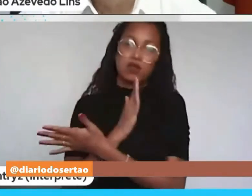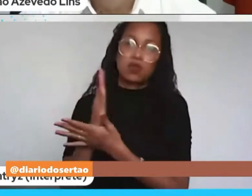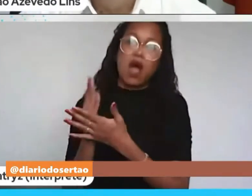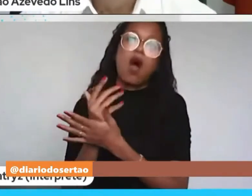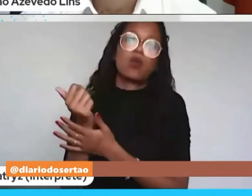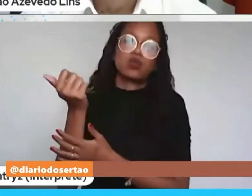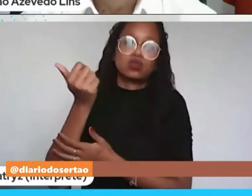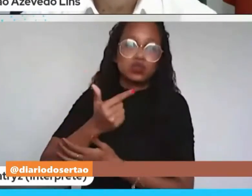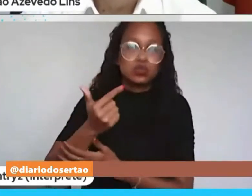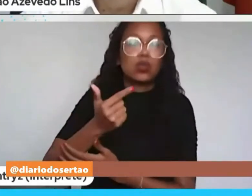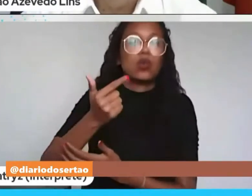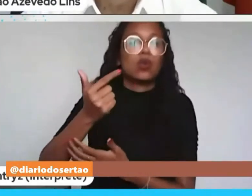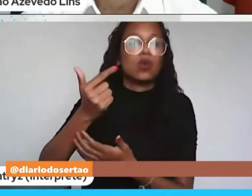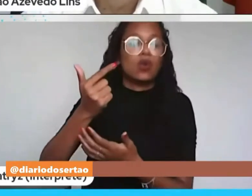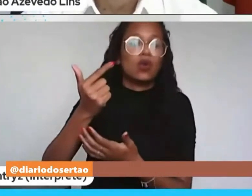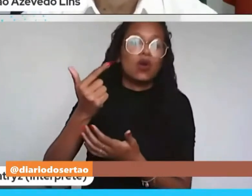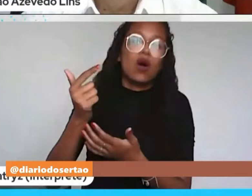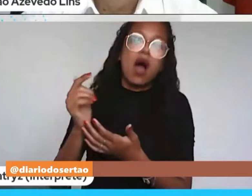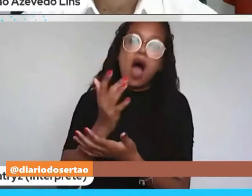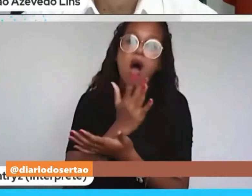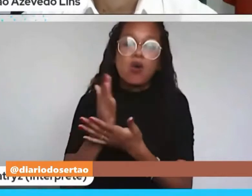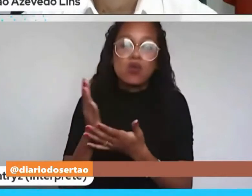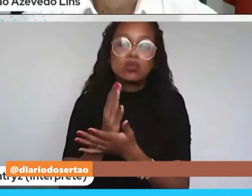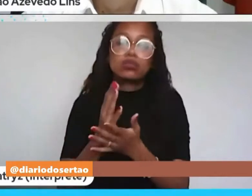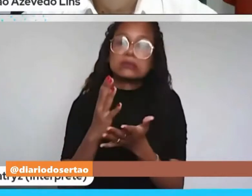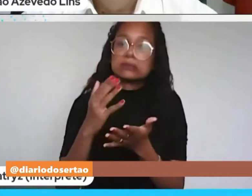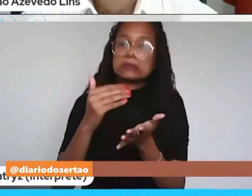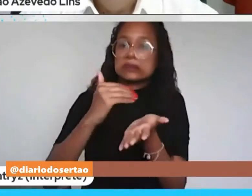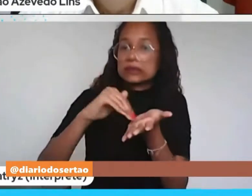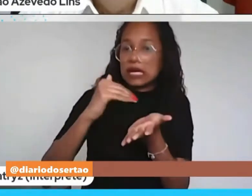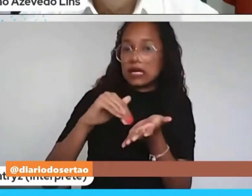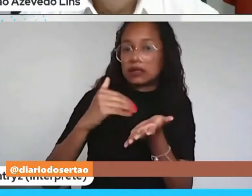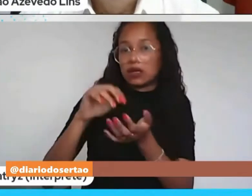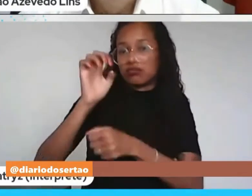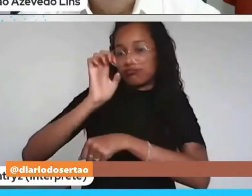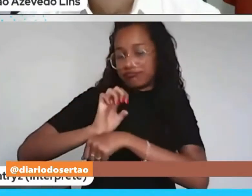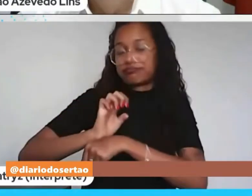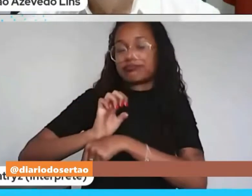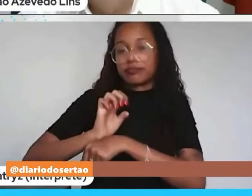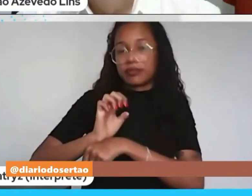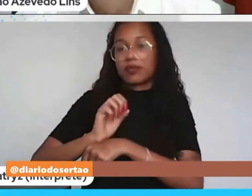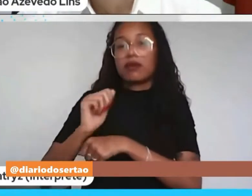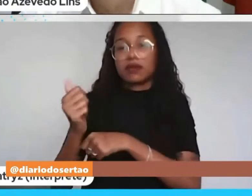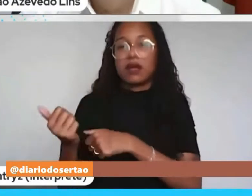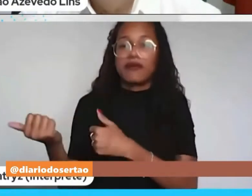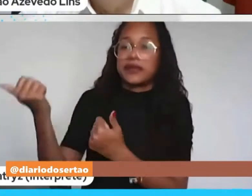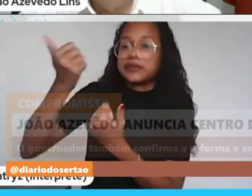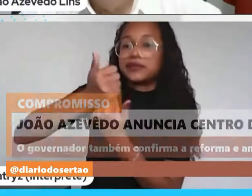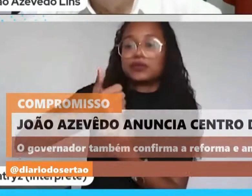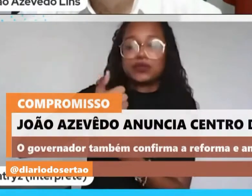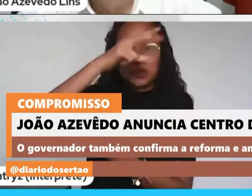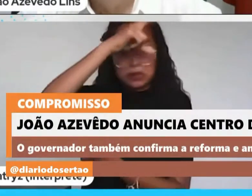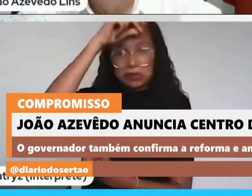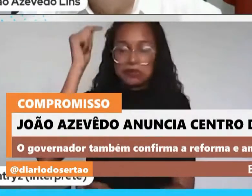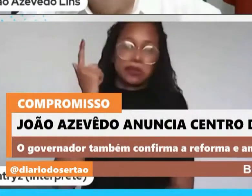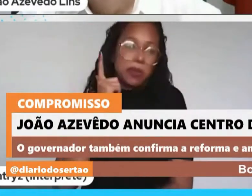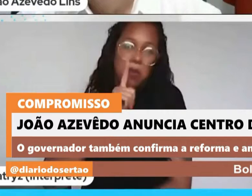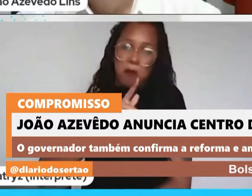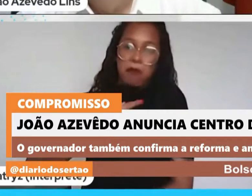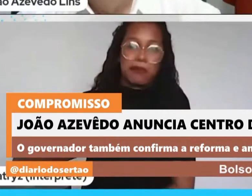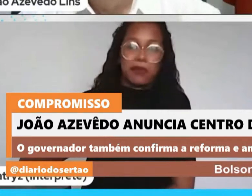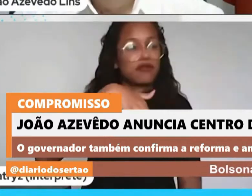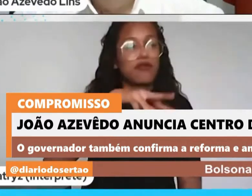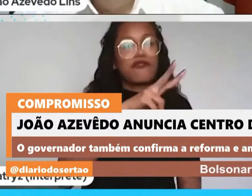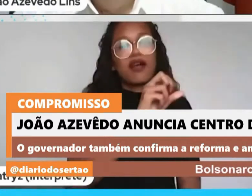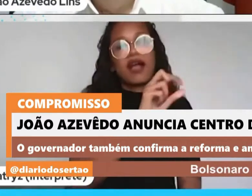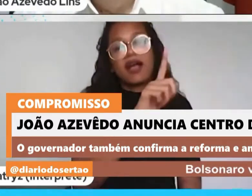Distrital de Itaporanga. É o que garante João Azevedo agora, em áudio e em vídeo, no programa Olho Vivo.